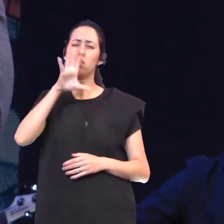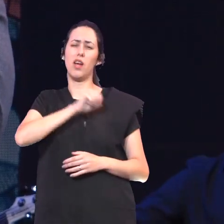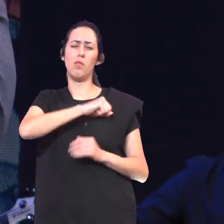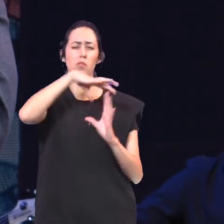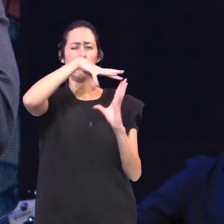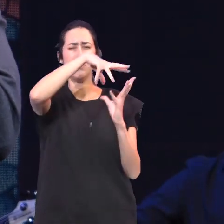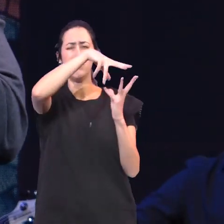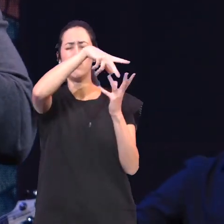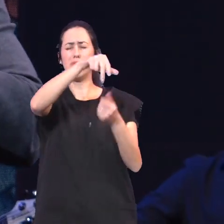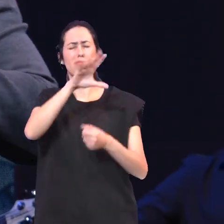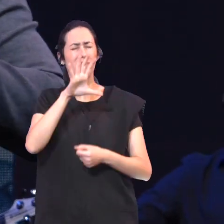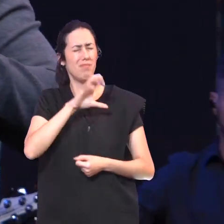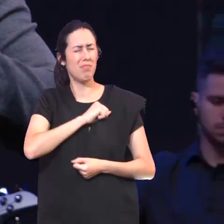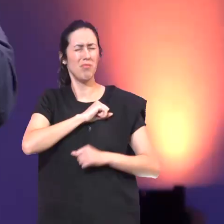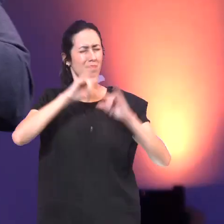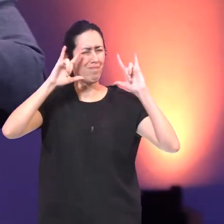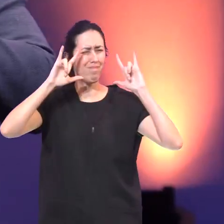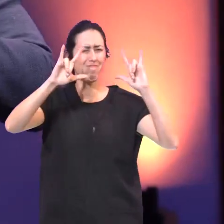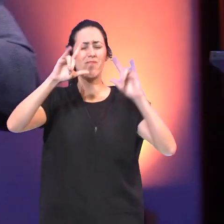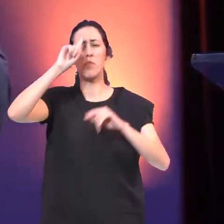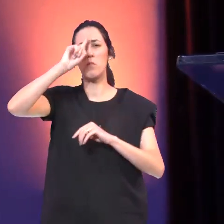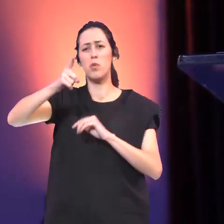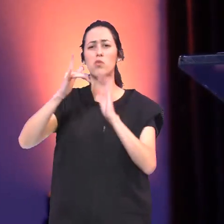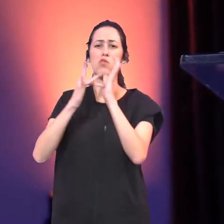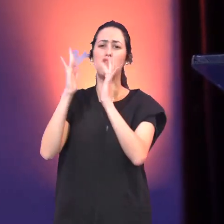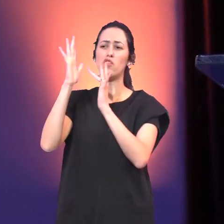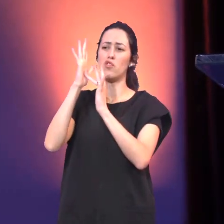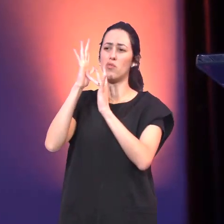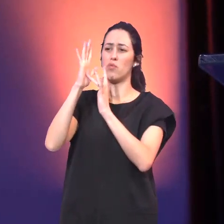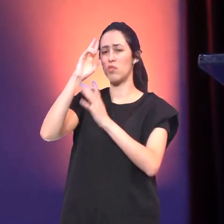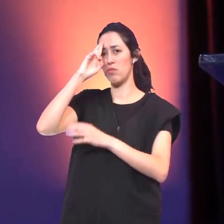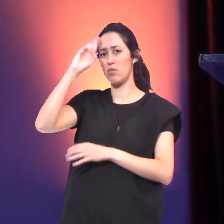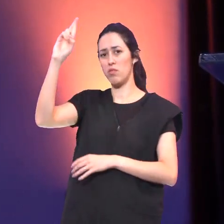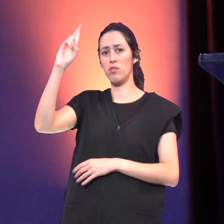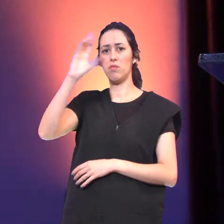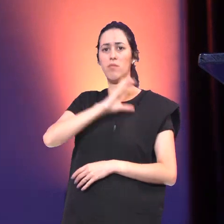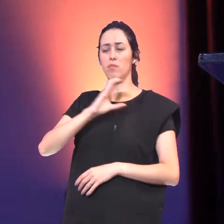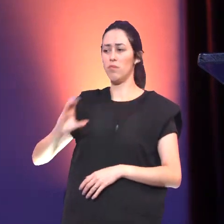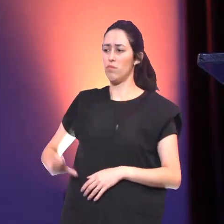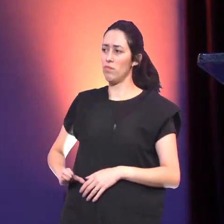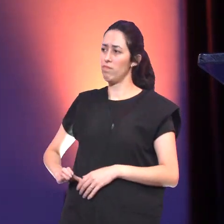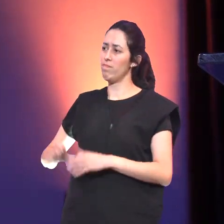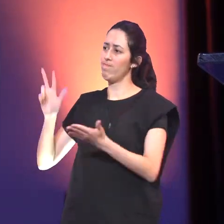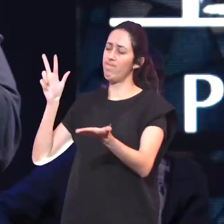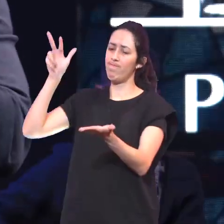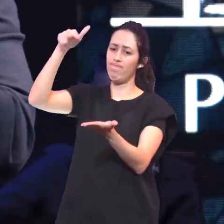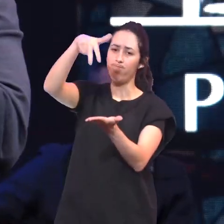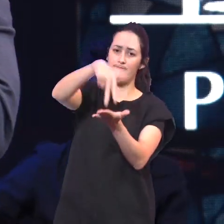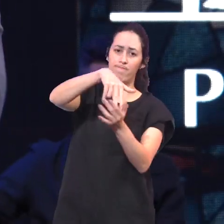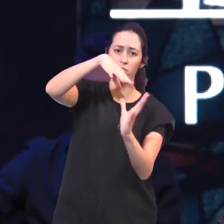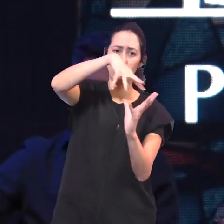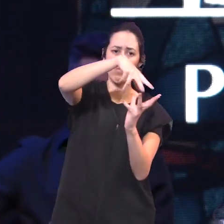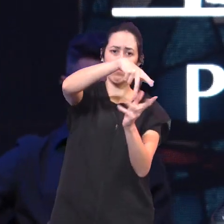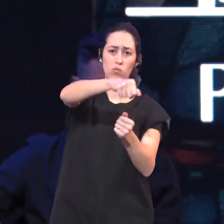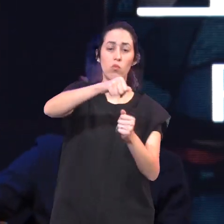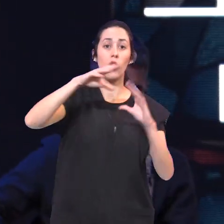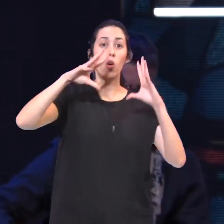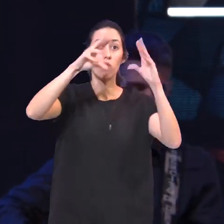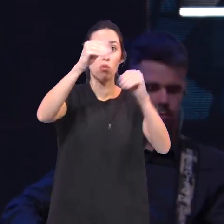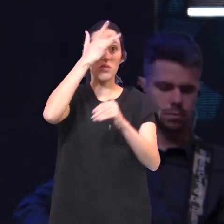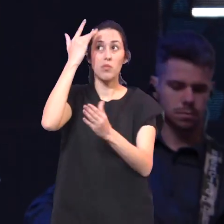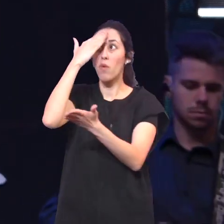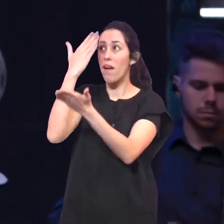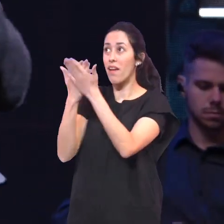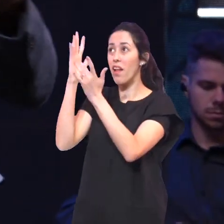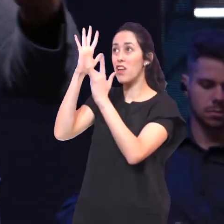Que enviou o Seu Filho Jesus Cristo Nosso Senhor Para que todo aquele Que nele crer Não morra Mas